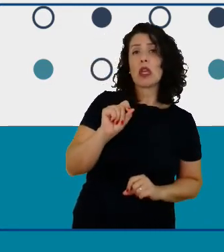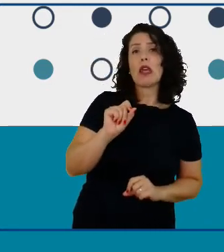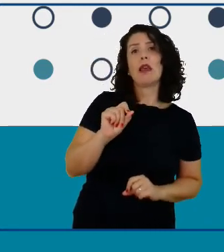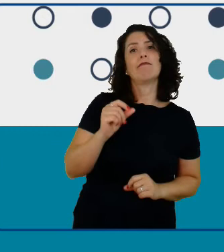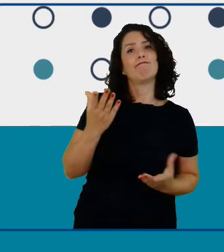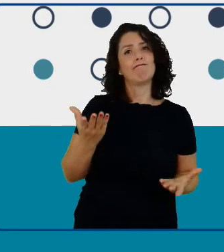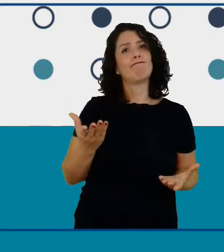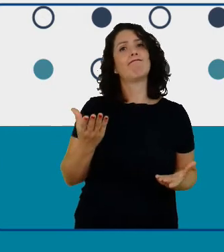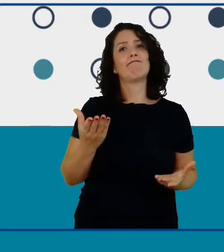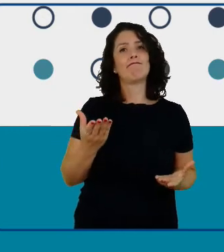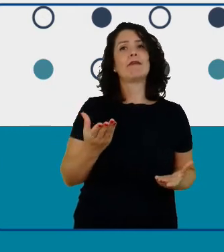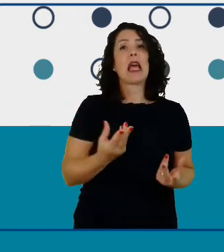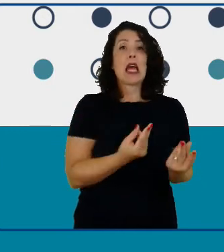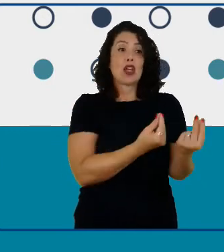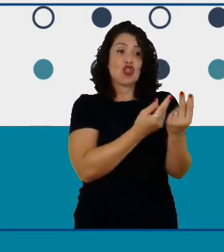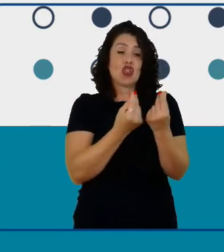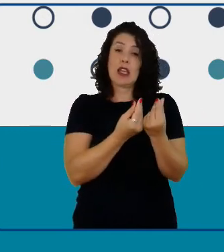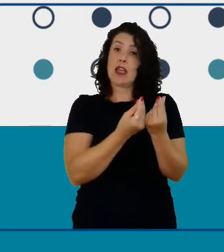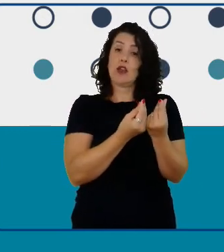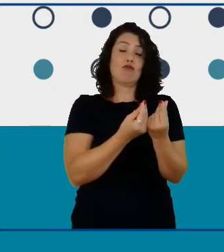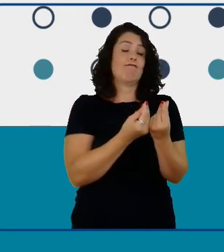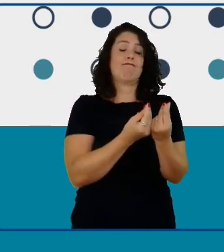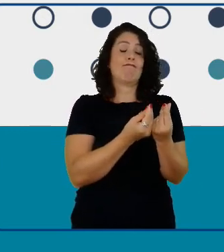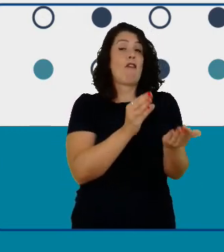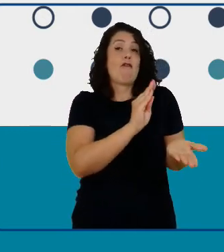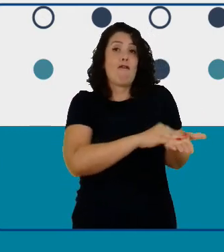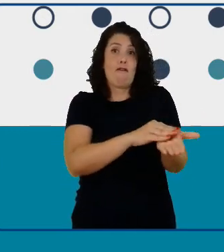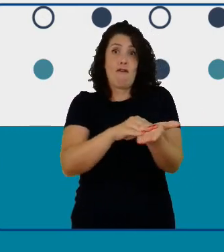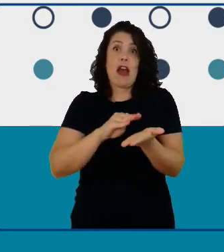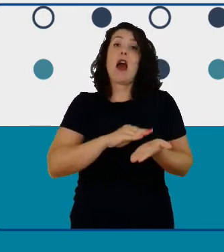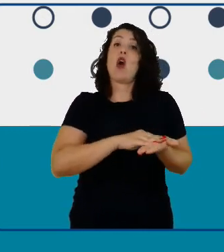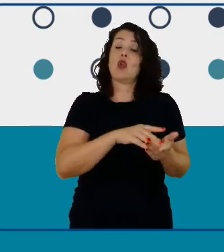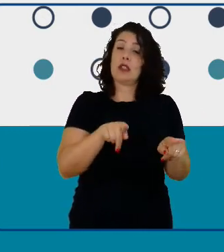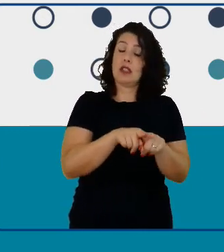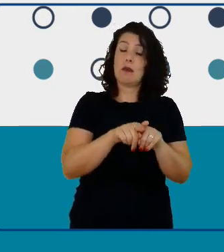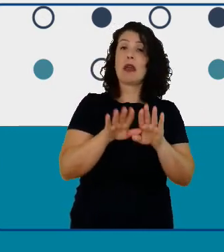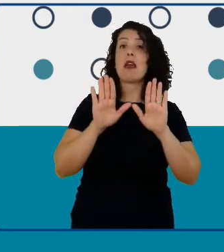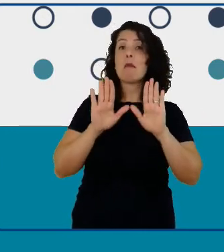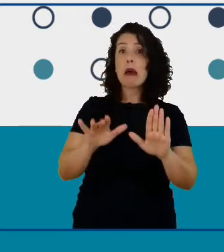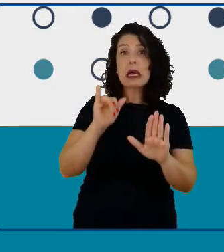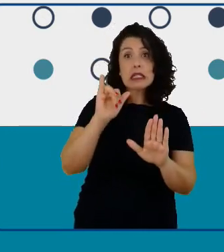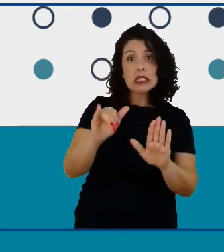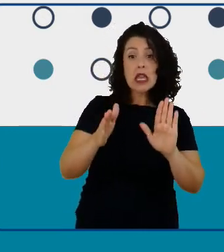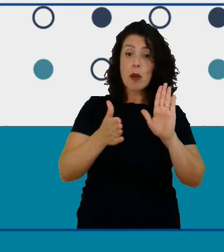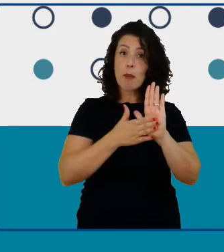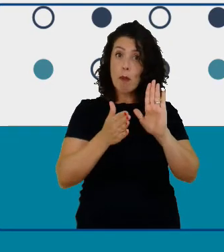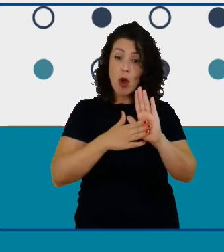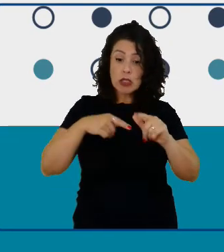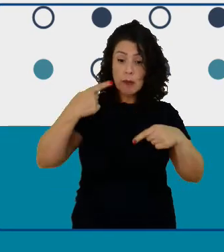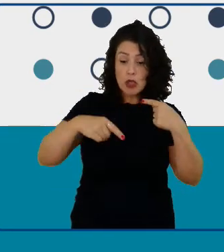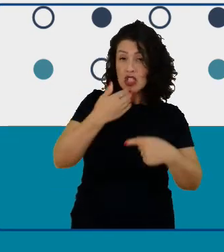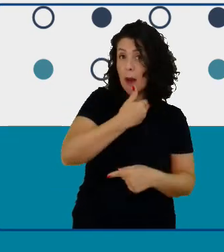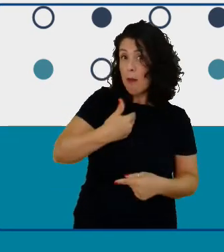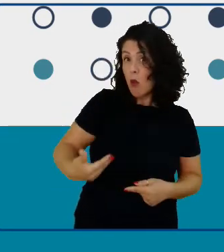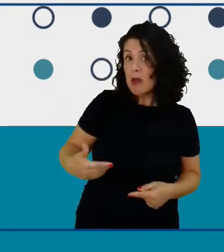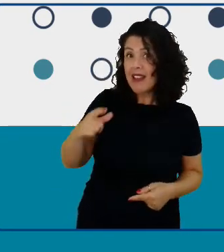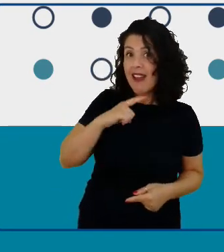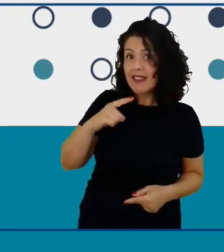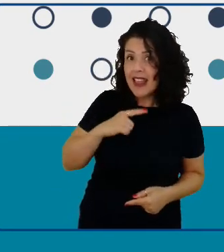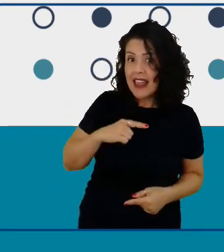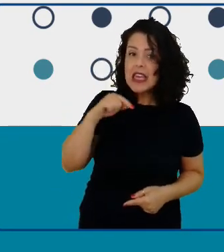mas uma vez que se estabelece uma política pública eu acho que a vantagem